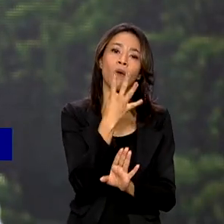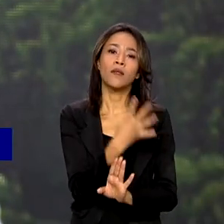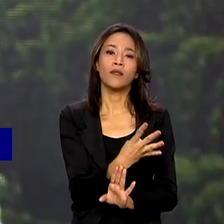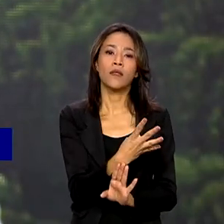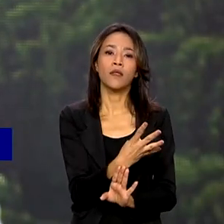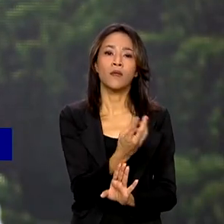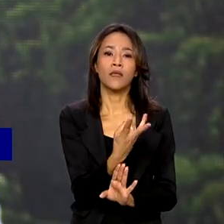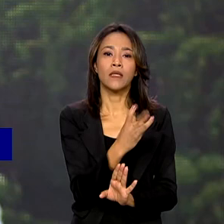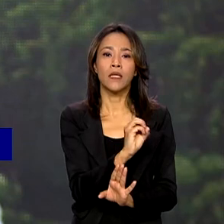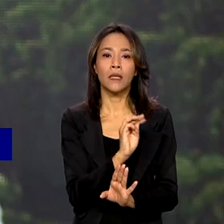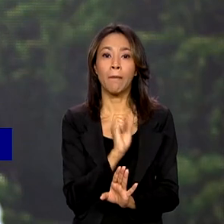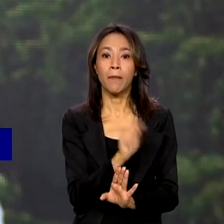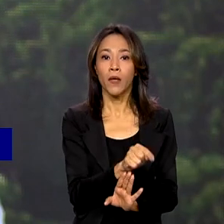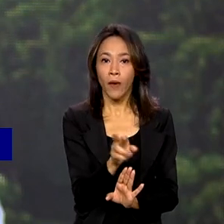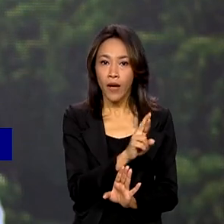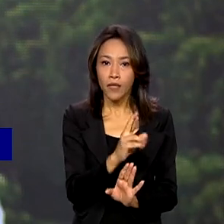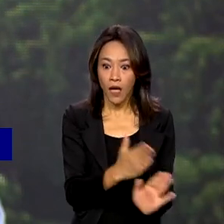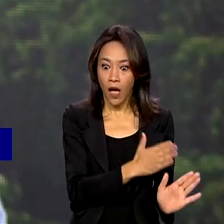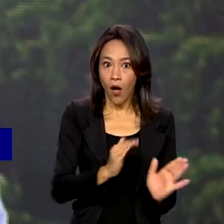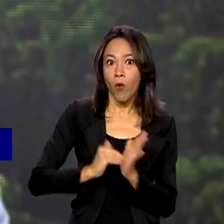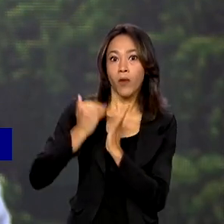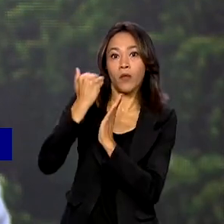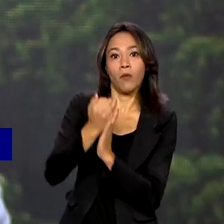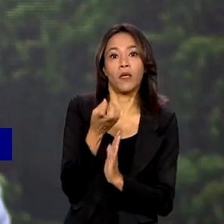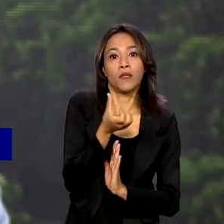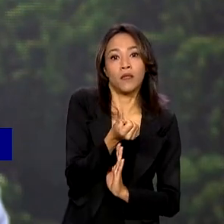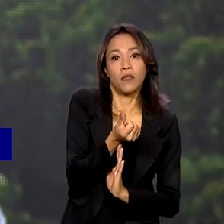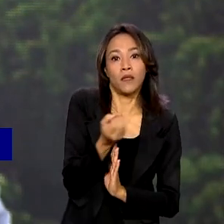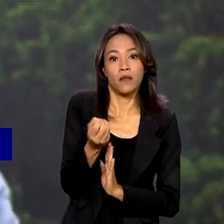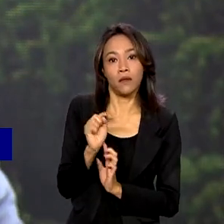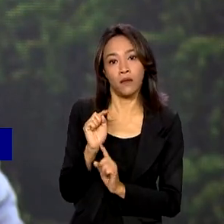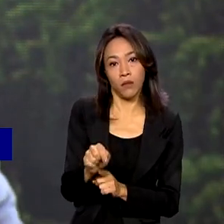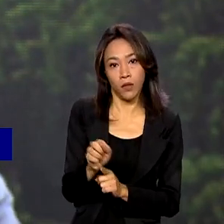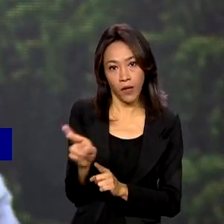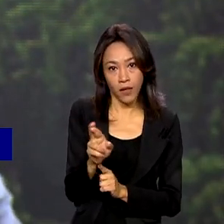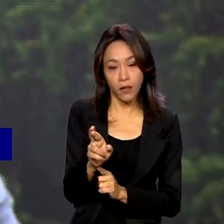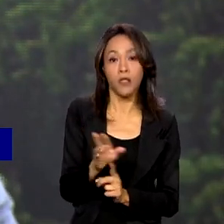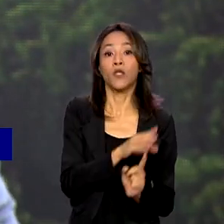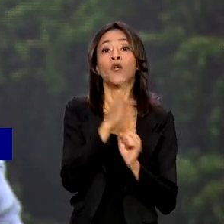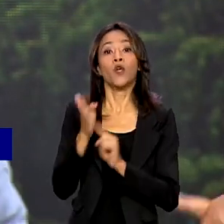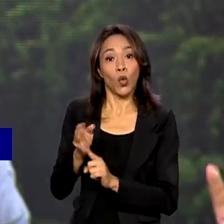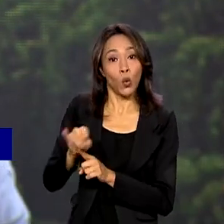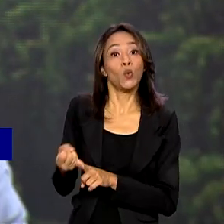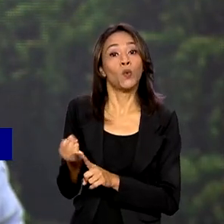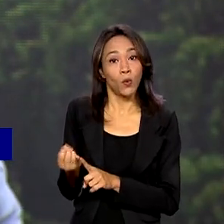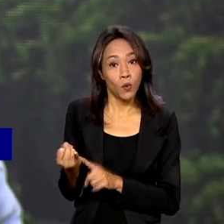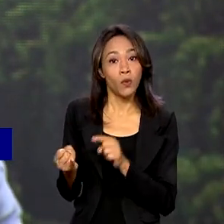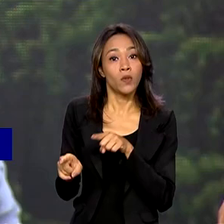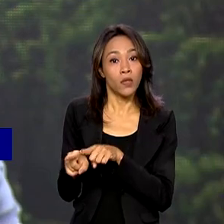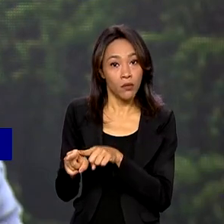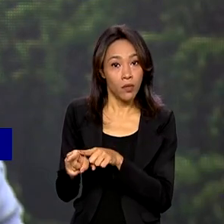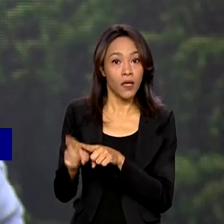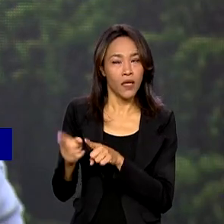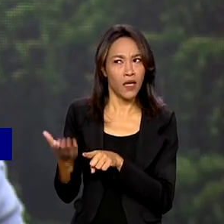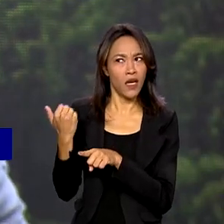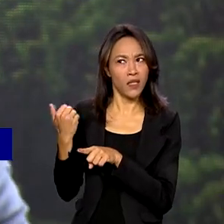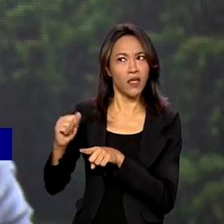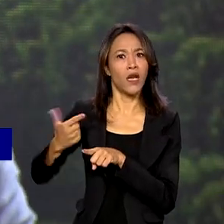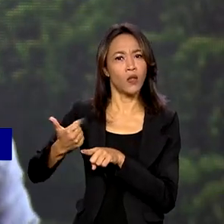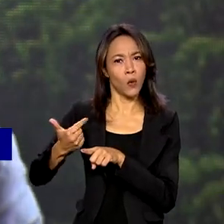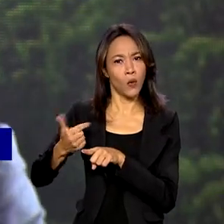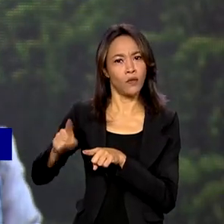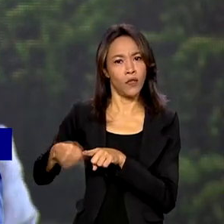de receita, passaram para R 600 mil. E as taxas de juros do Mordeflota para os médios produtores, que eram de 12